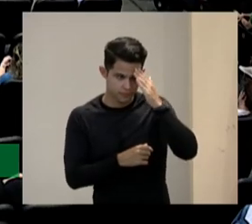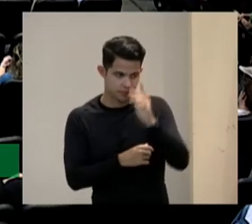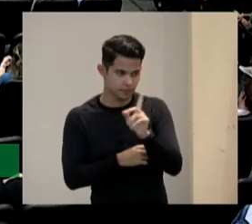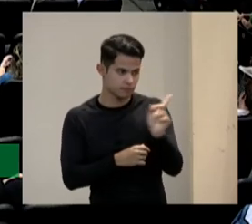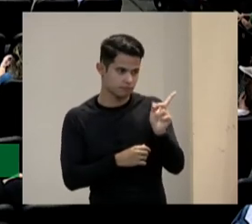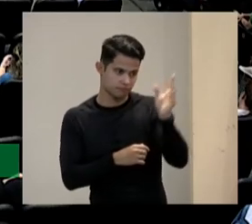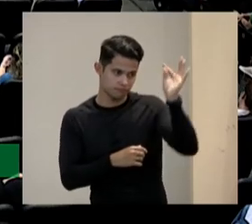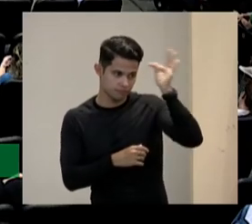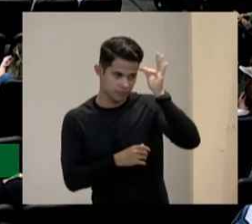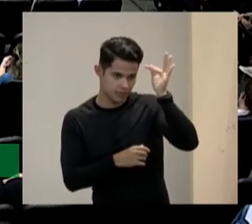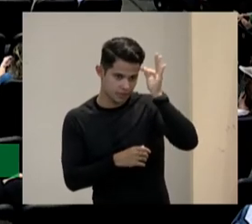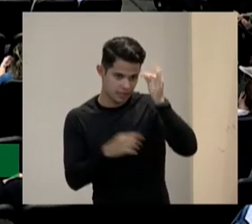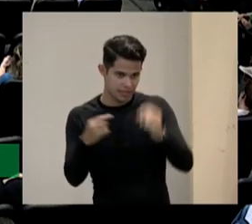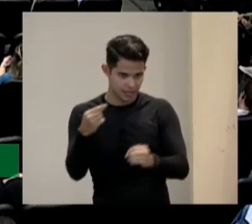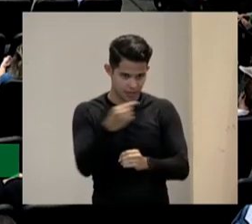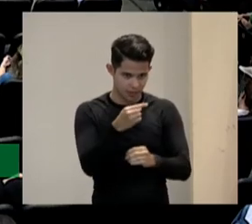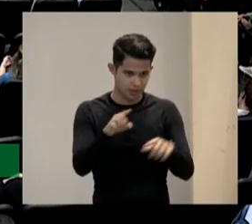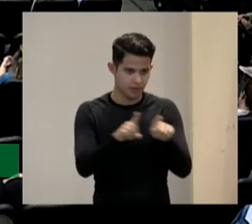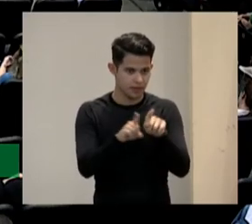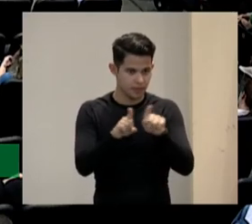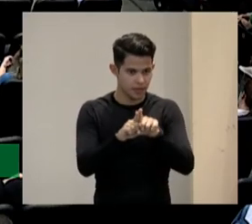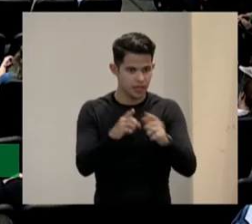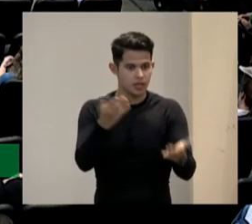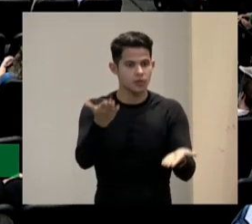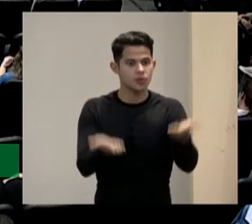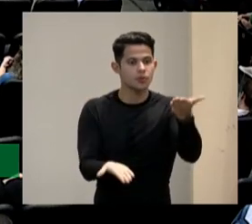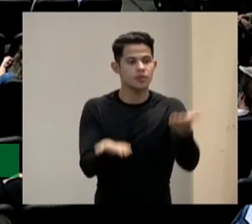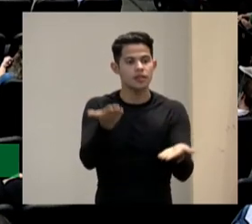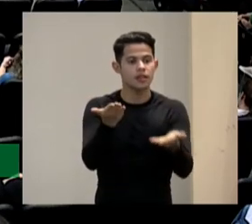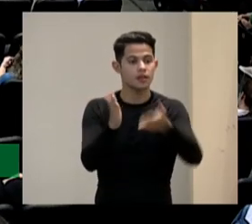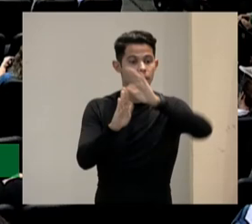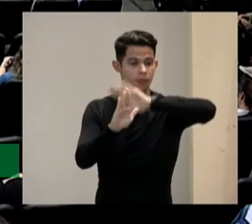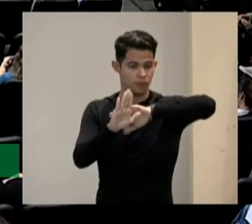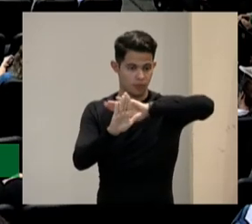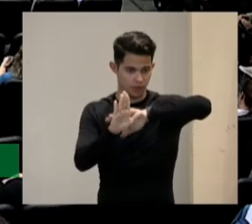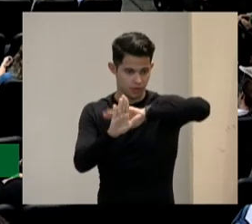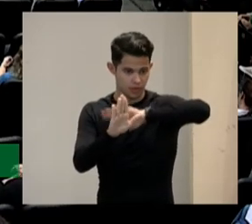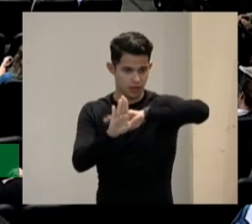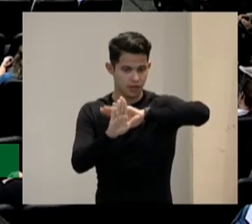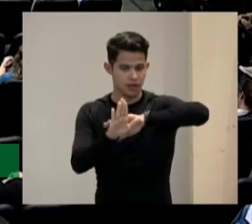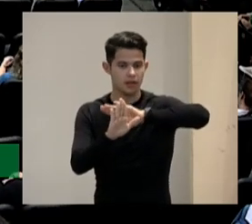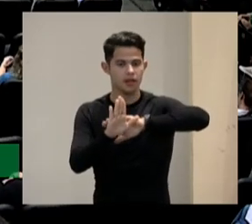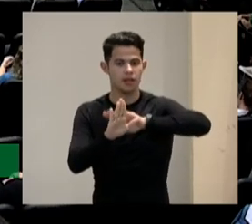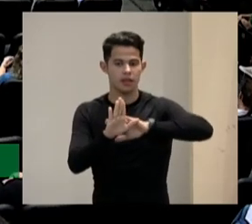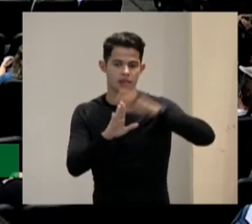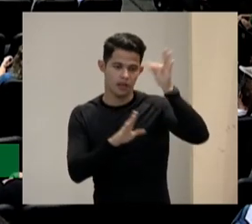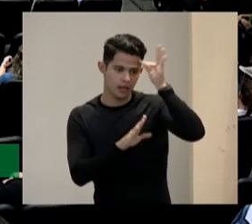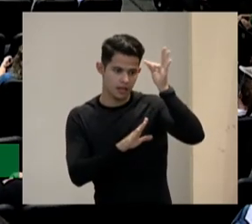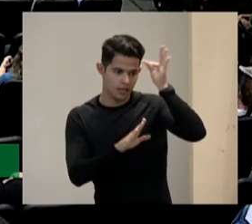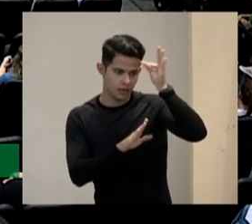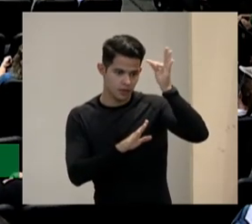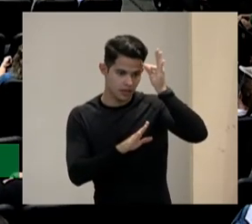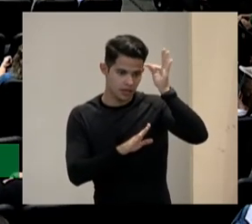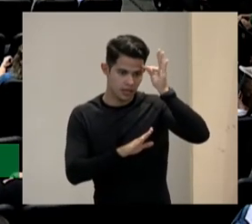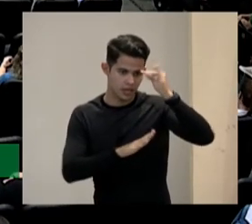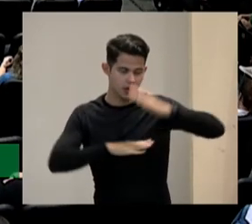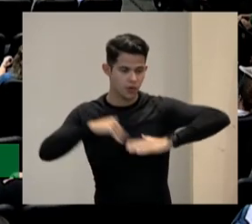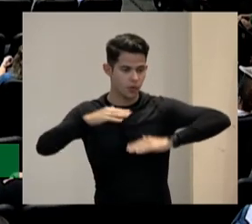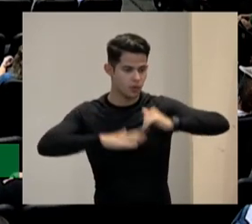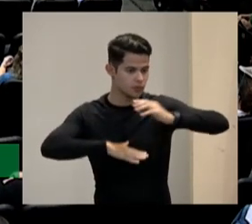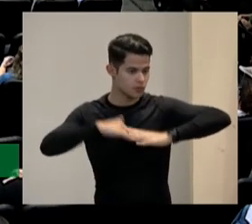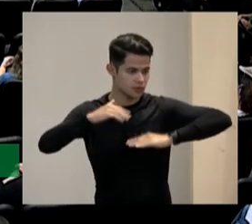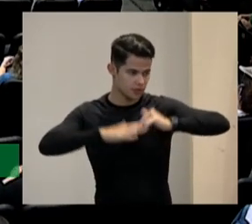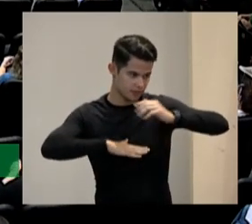é a teoria também que sustenta o que está por trás da teoria construtivista da aprendizagem